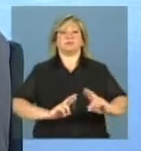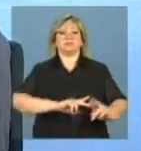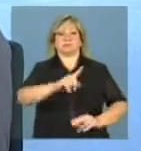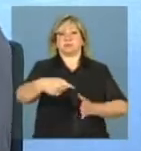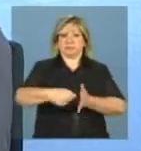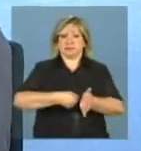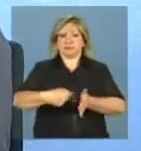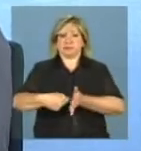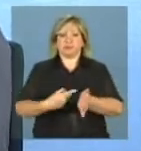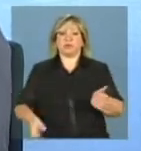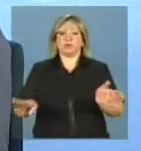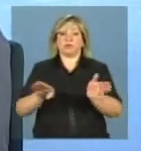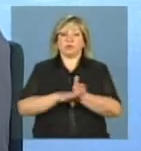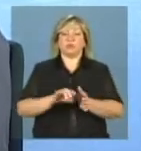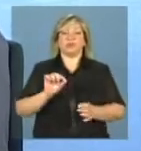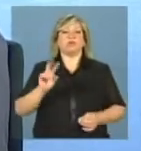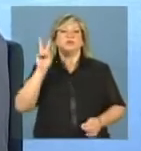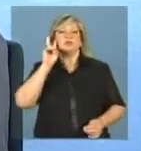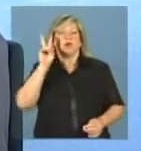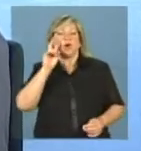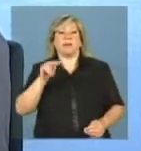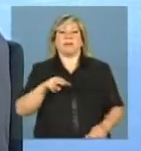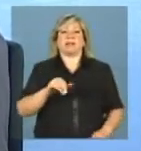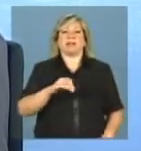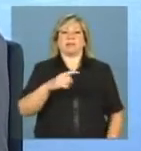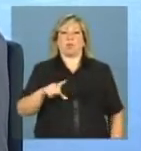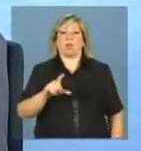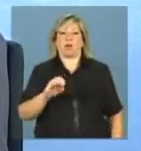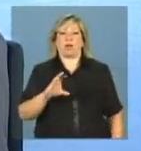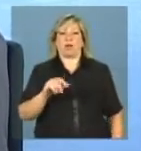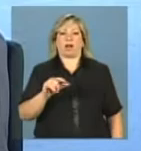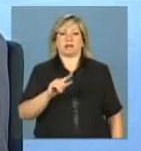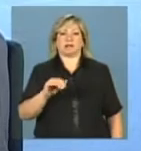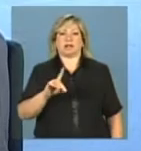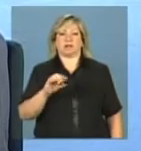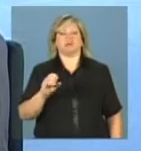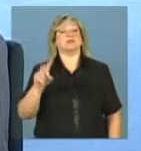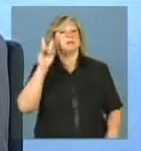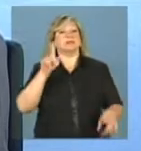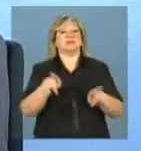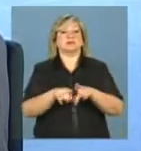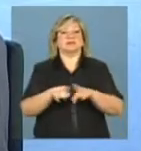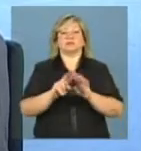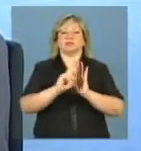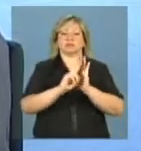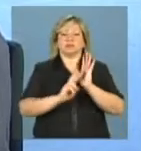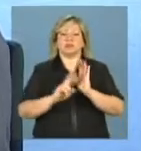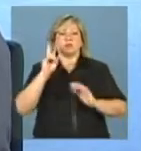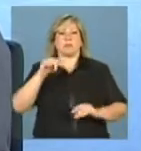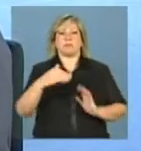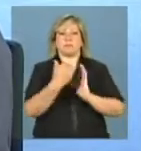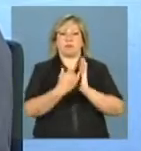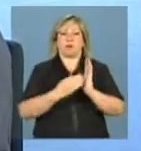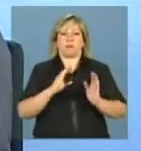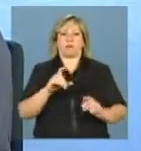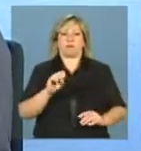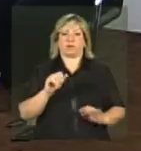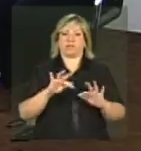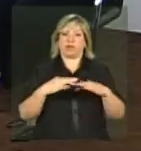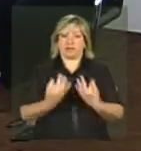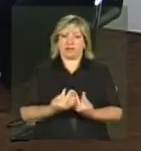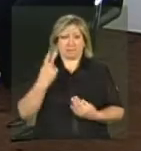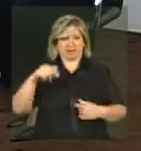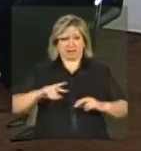perguntas que chegaram sobre os não localizados e as condicionalidades do programa Bolsa Família. Para responder, estão